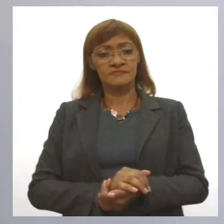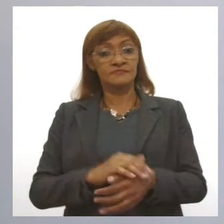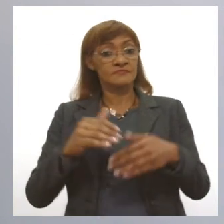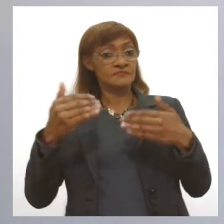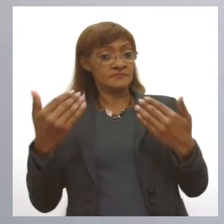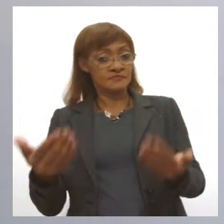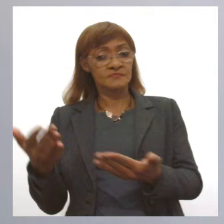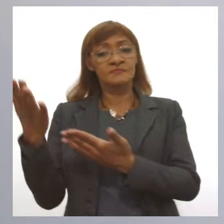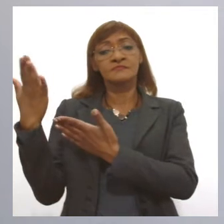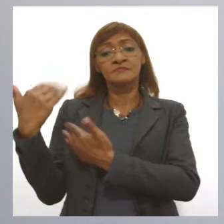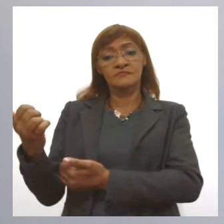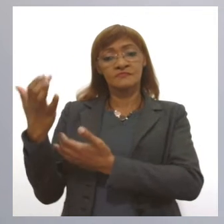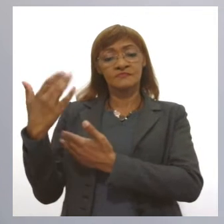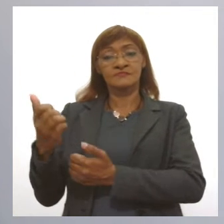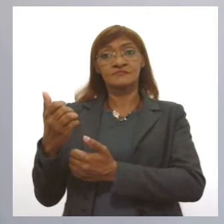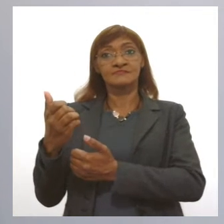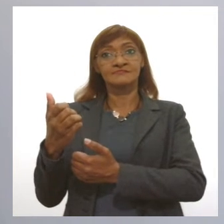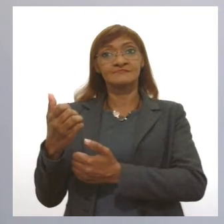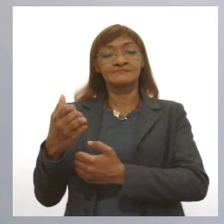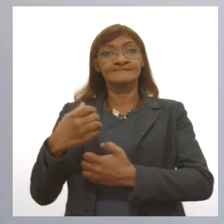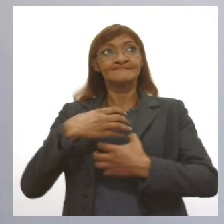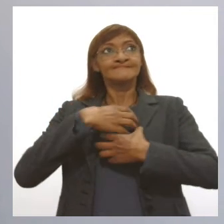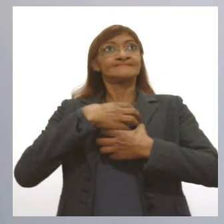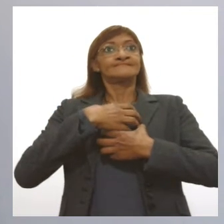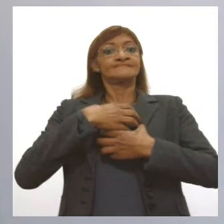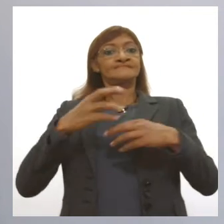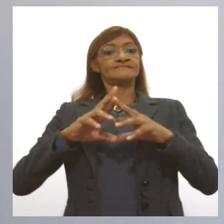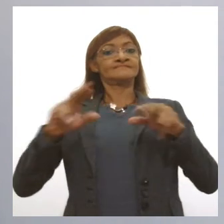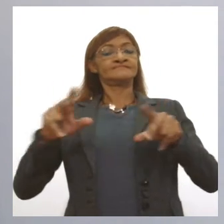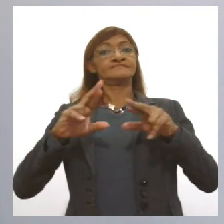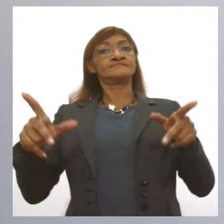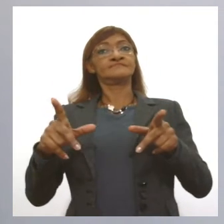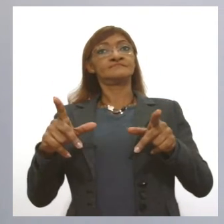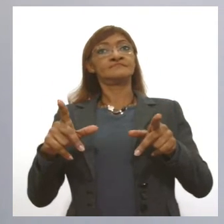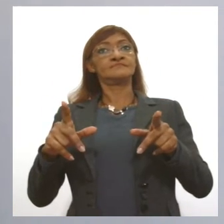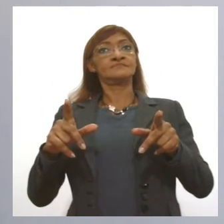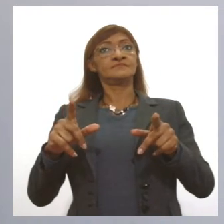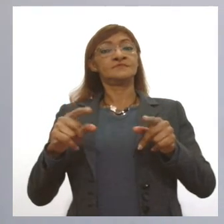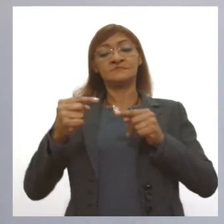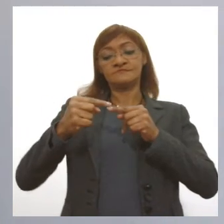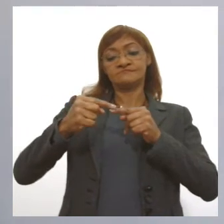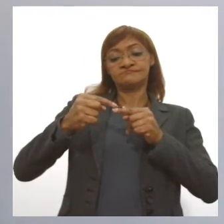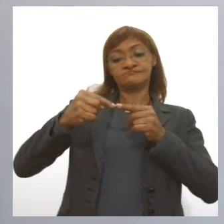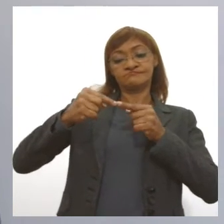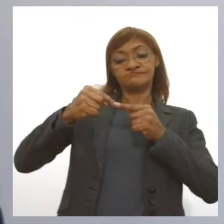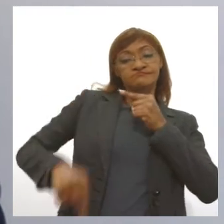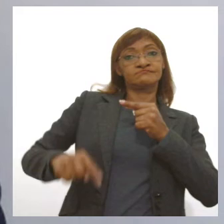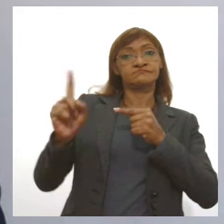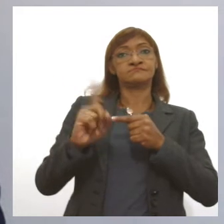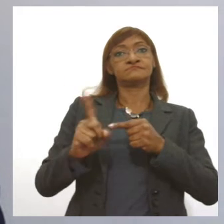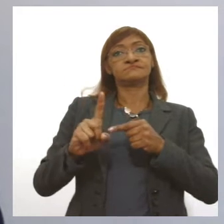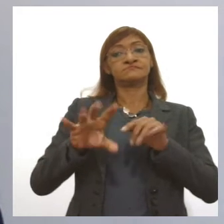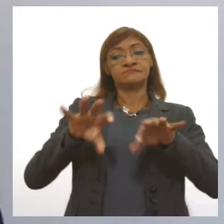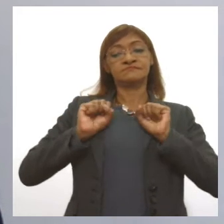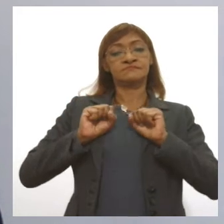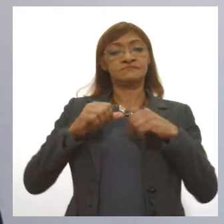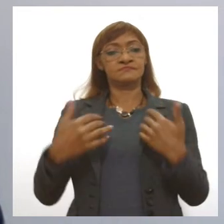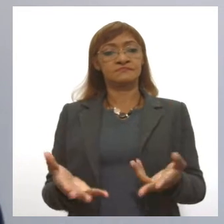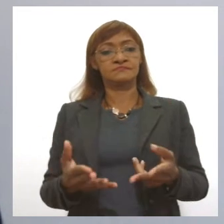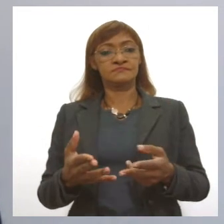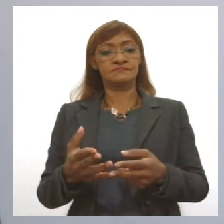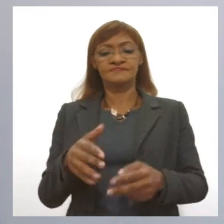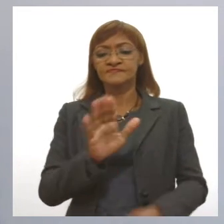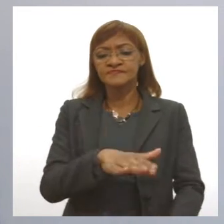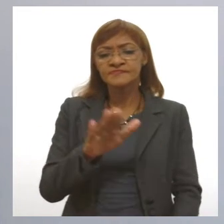sistema imunológico jovem, então é muito mais eficaz em combater agentes infecciosos. Vírus de criança